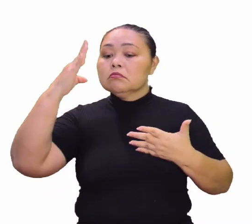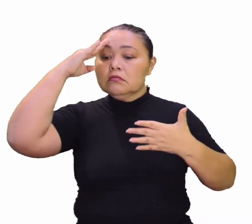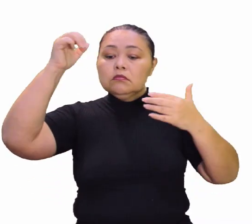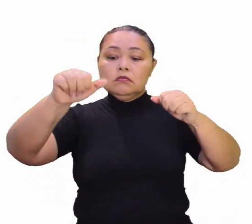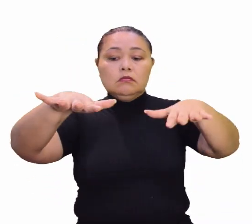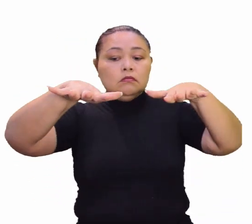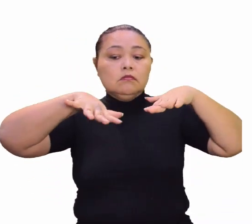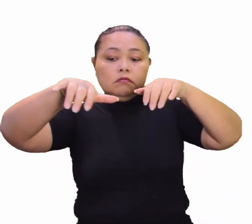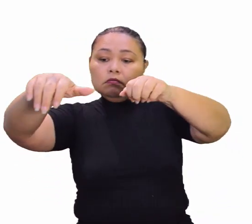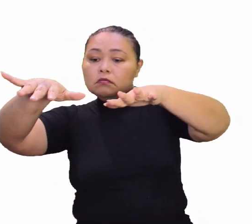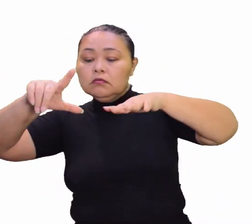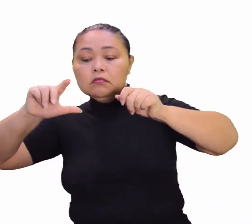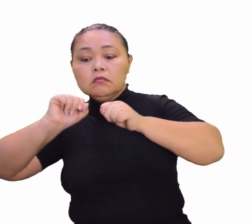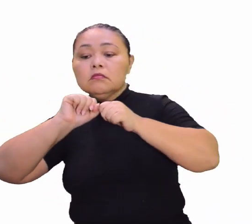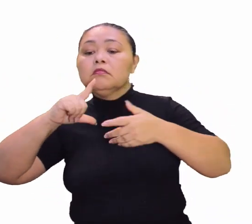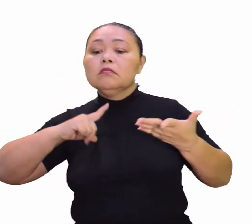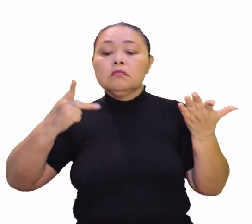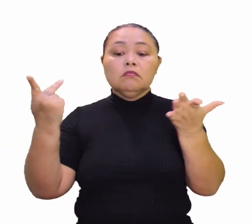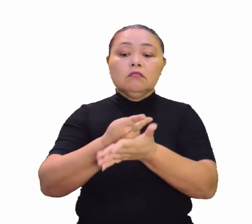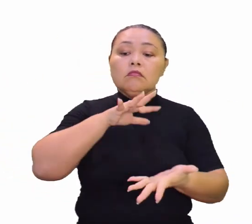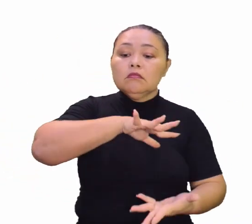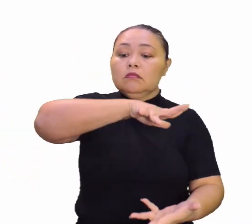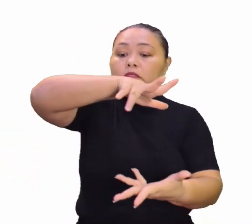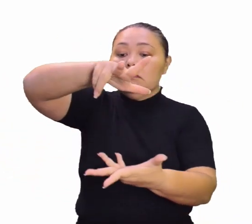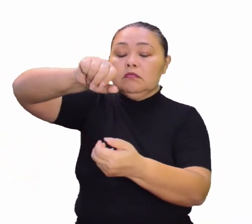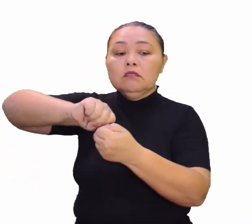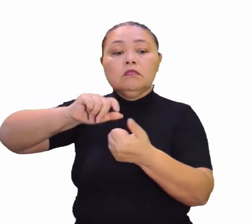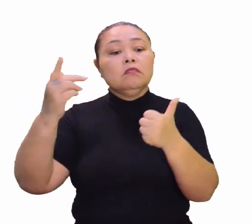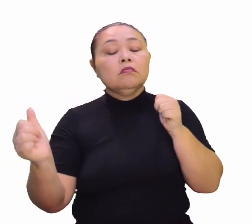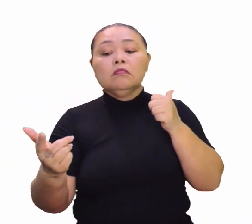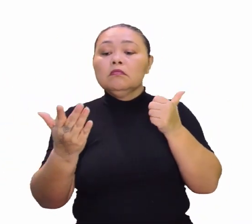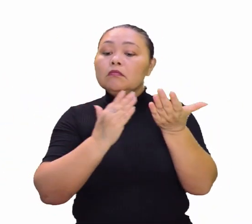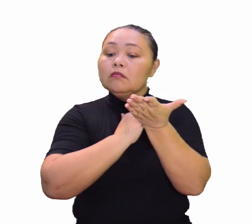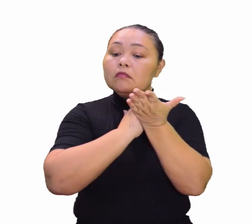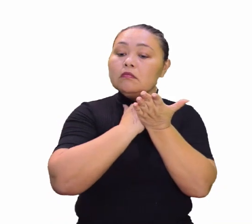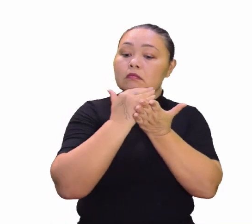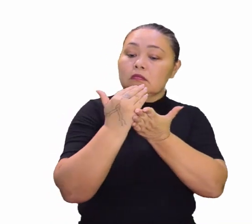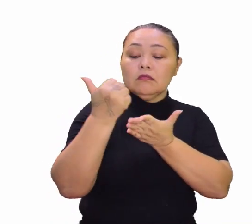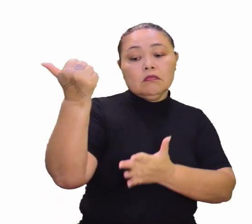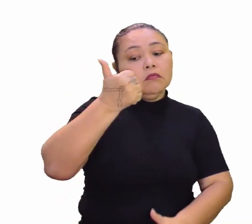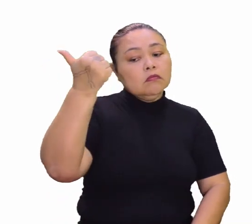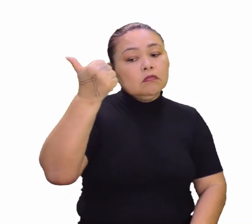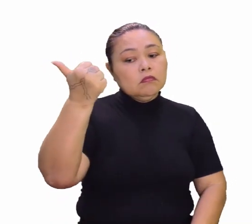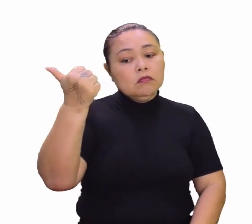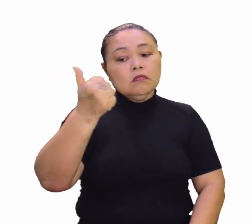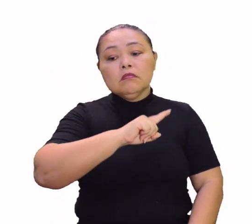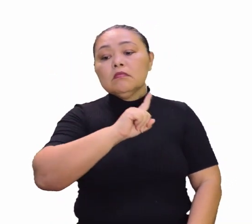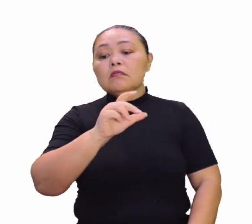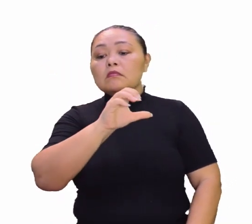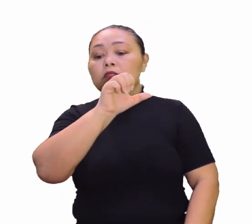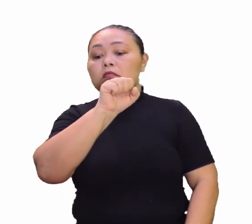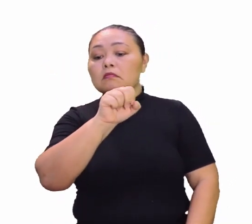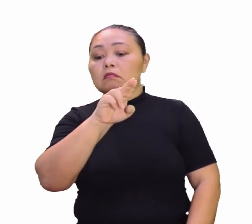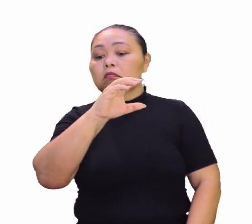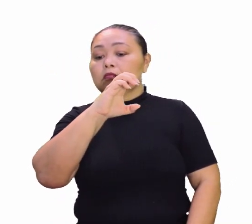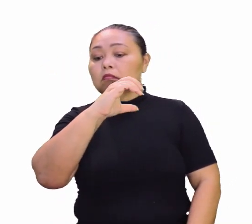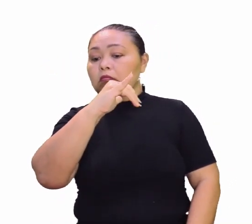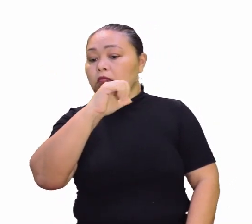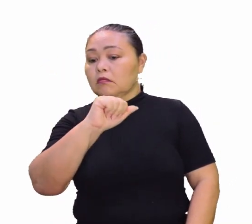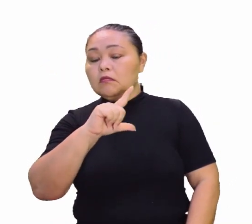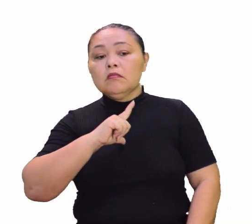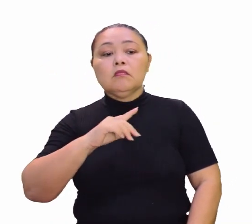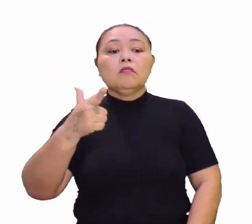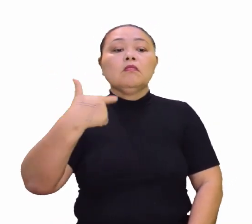conferências ambientais e internacionais. Começamos tudo com a primeira, lá na Suécia, né, professor Jorge?